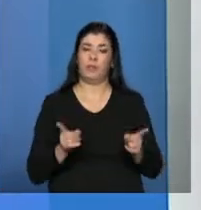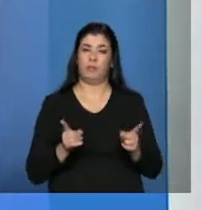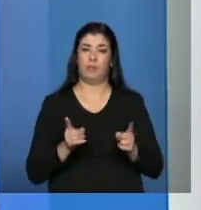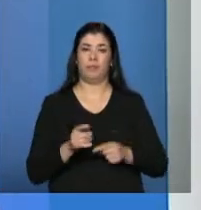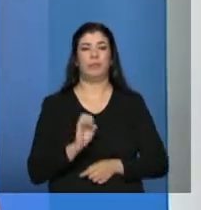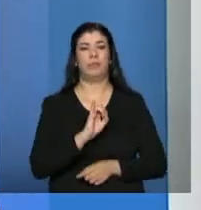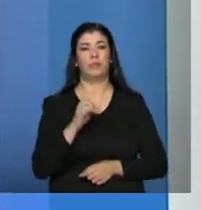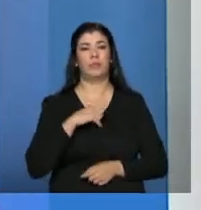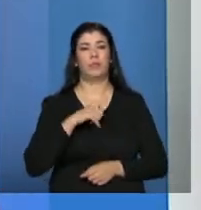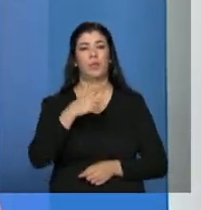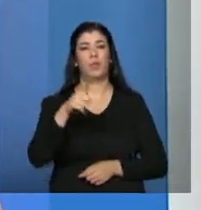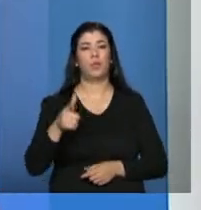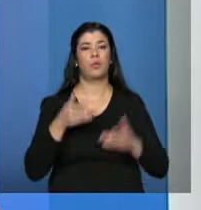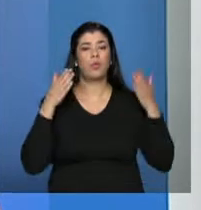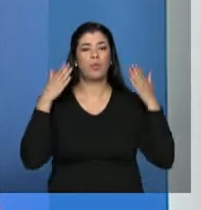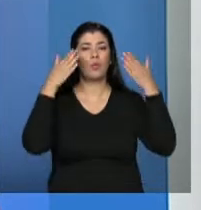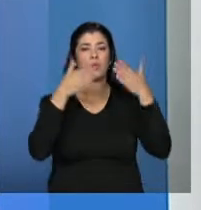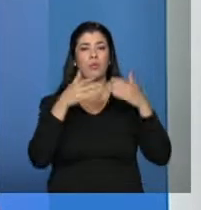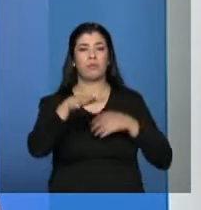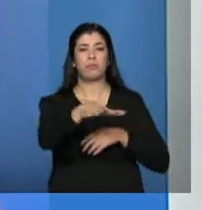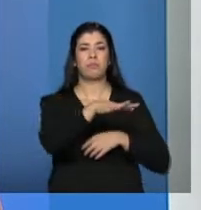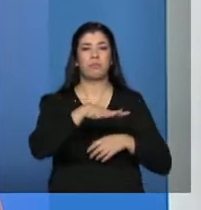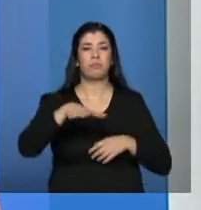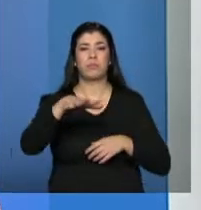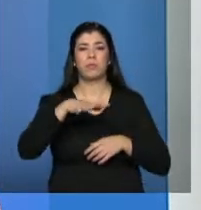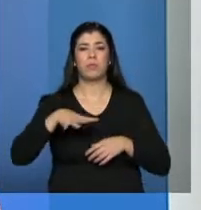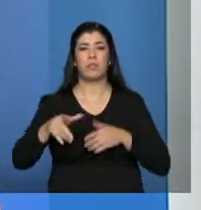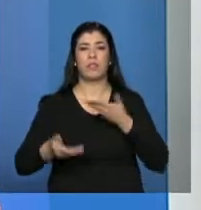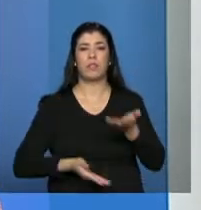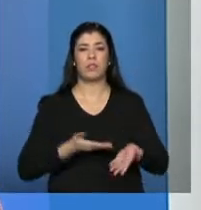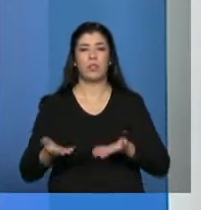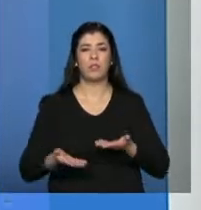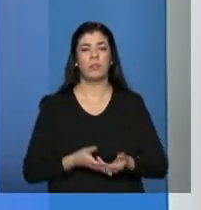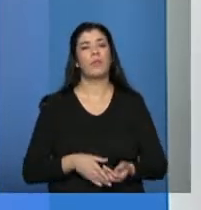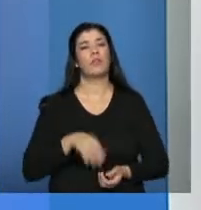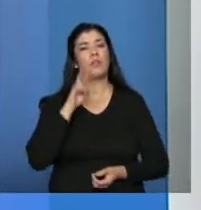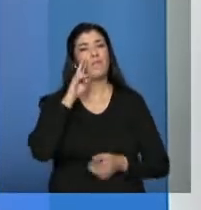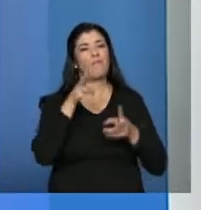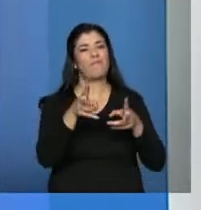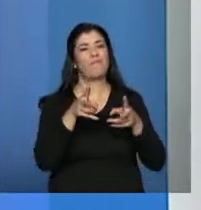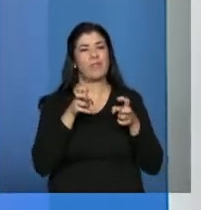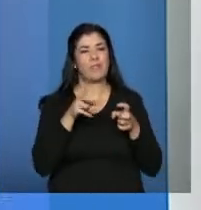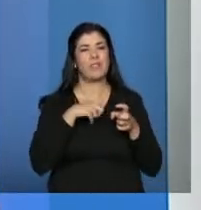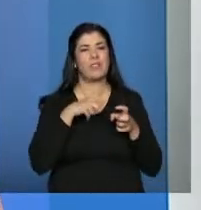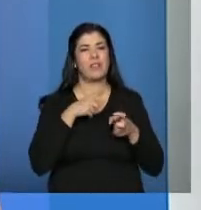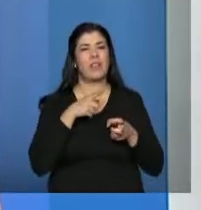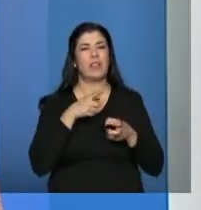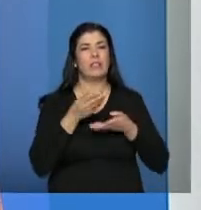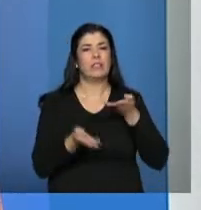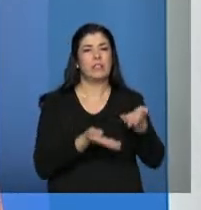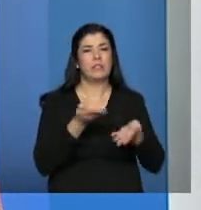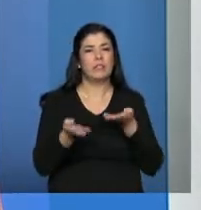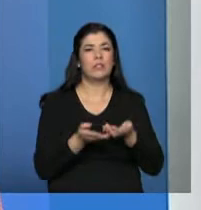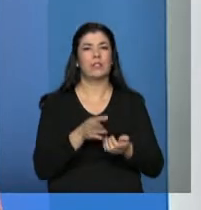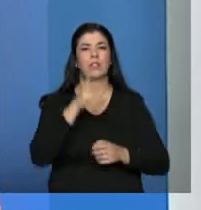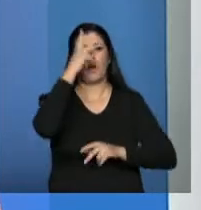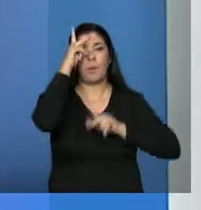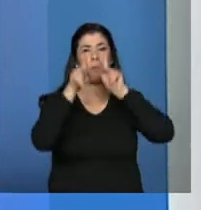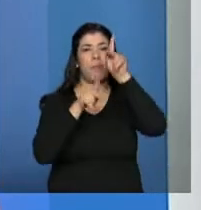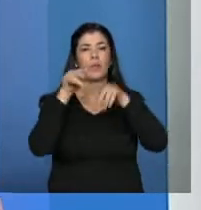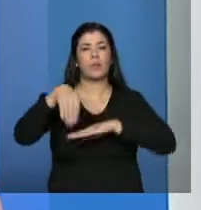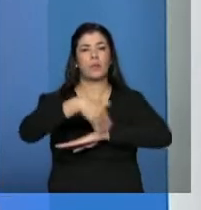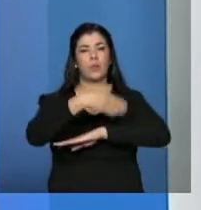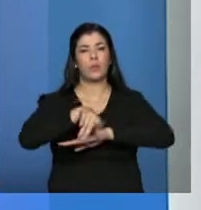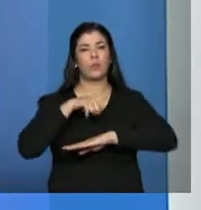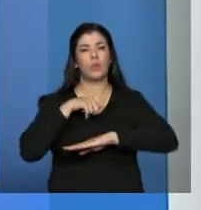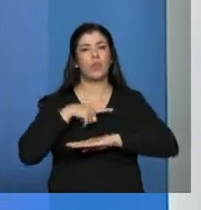determinadas áreas, há uma preponderância das entidades religiosas, principalmente nas abordagens da população em situação de rua. Então,